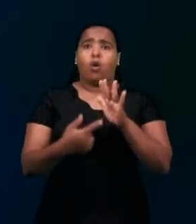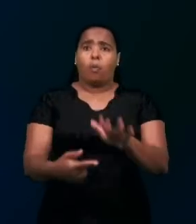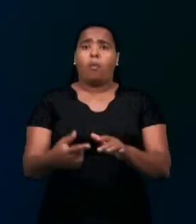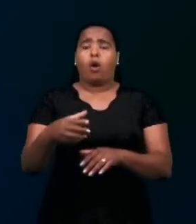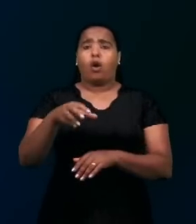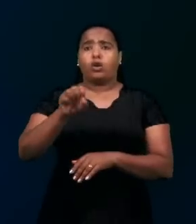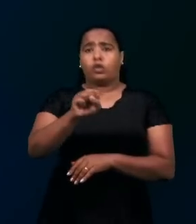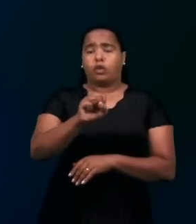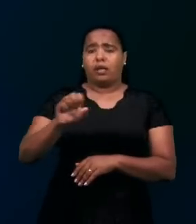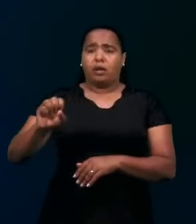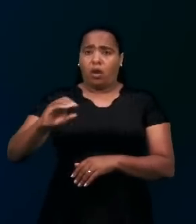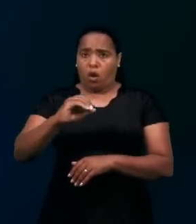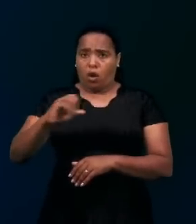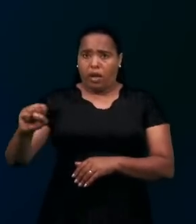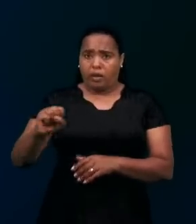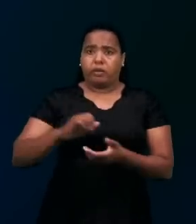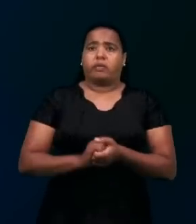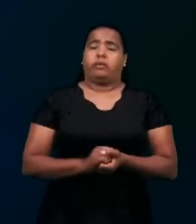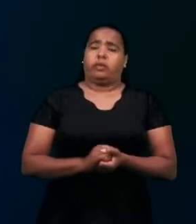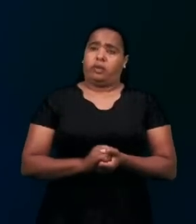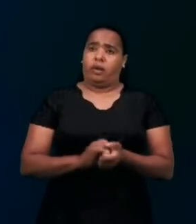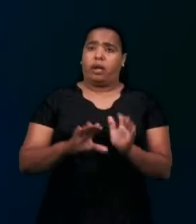lugar onde se dizia,